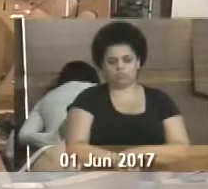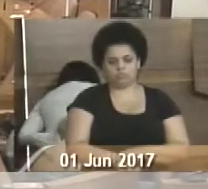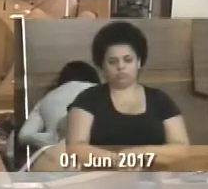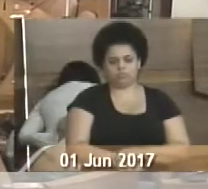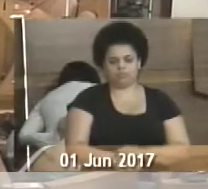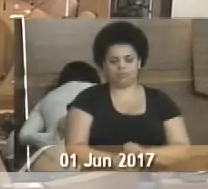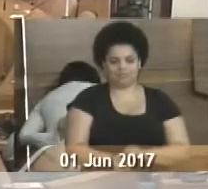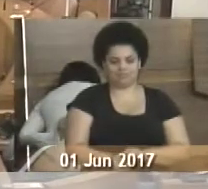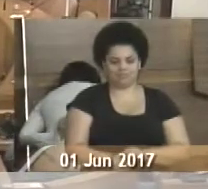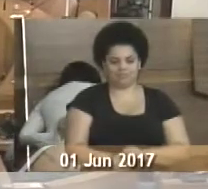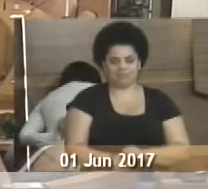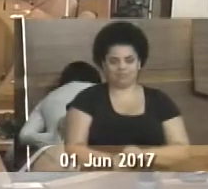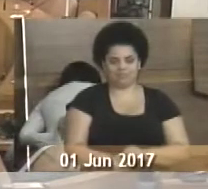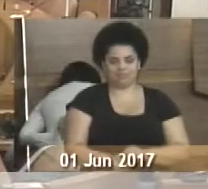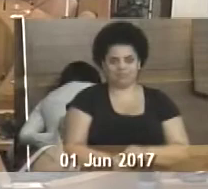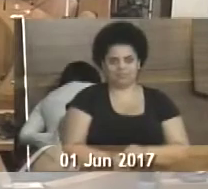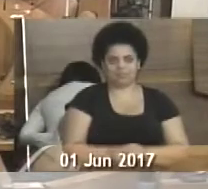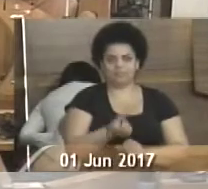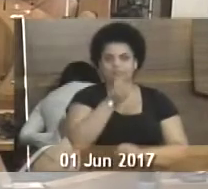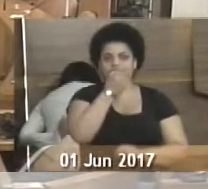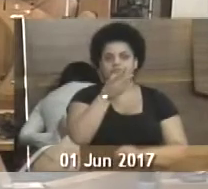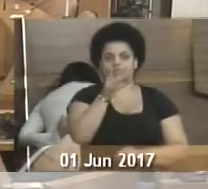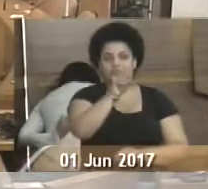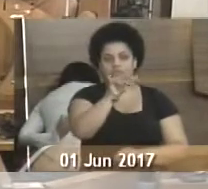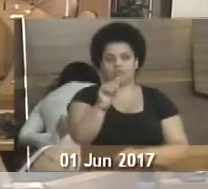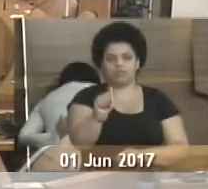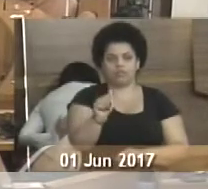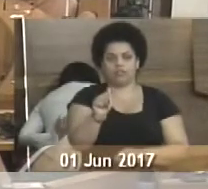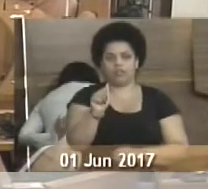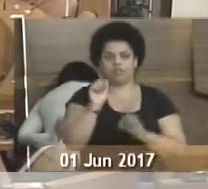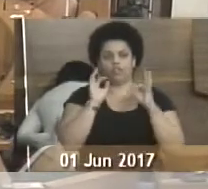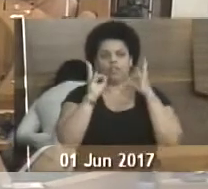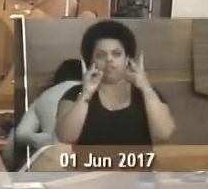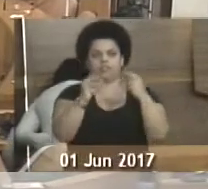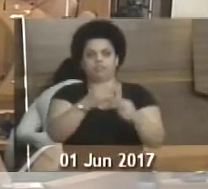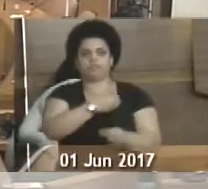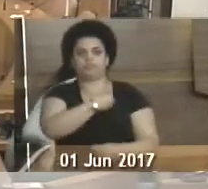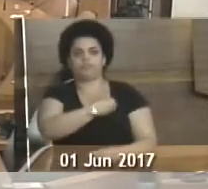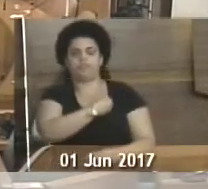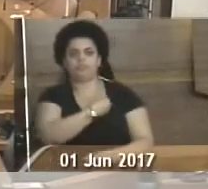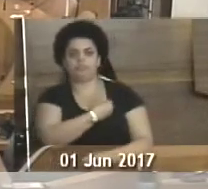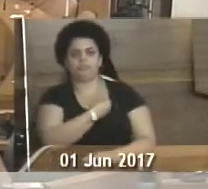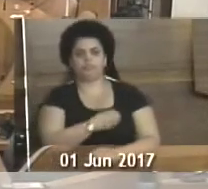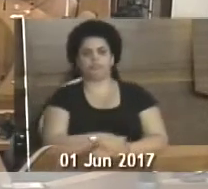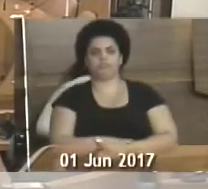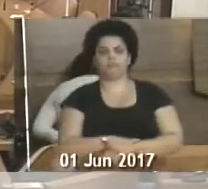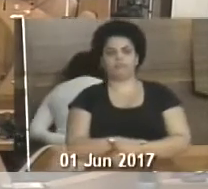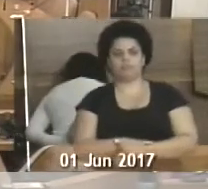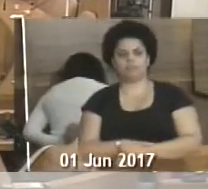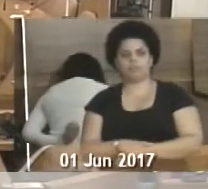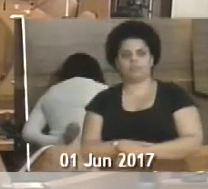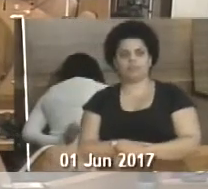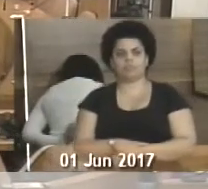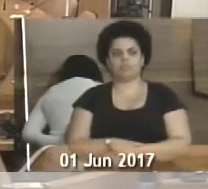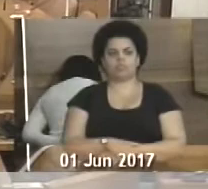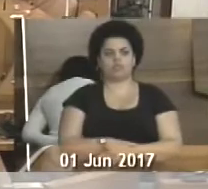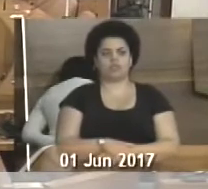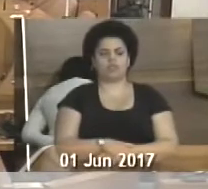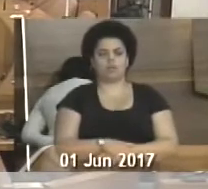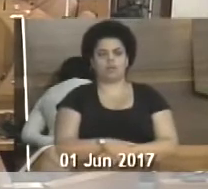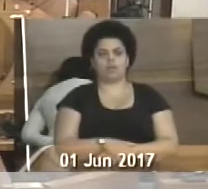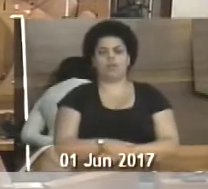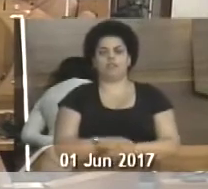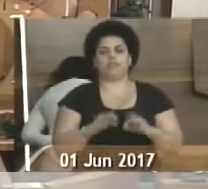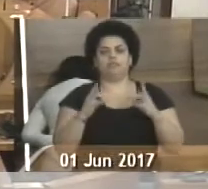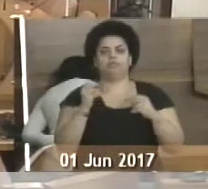Sr. Presidente, bom dia. Bom dia, vereadora Jane Veiga, vereadora Tite Brasil, vereadora Luciana Valverde,